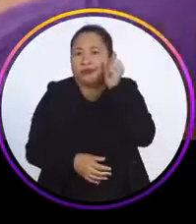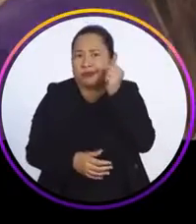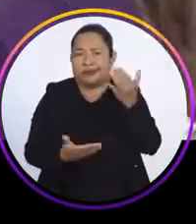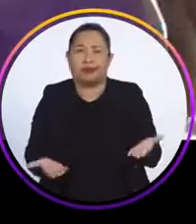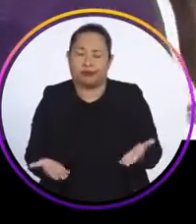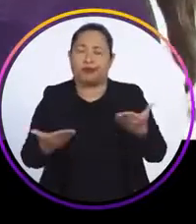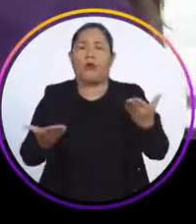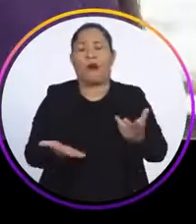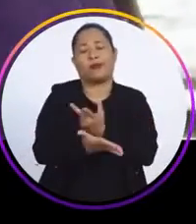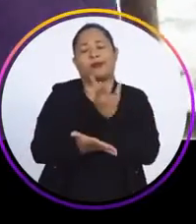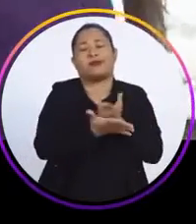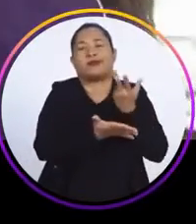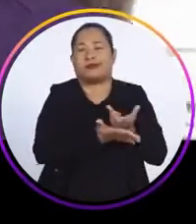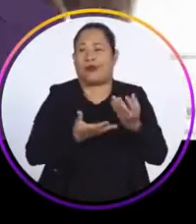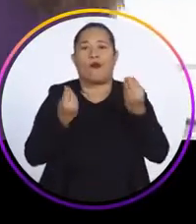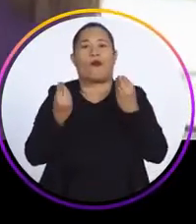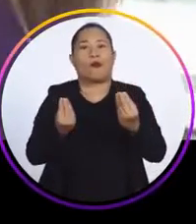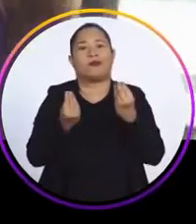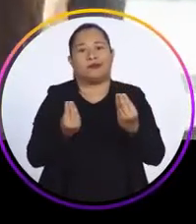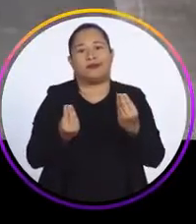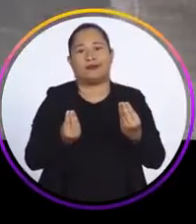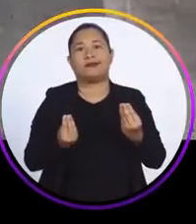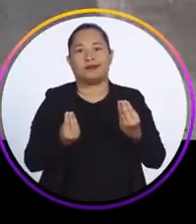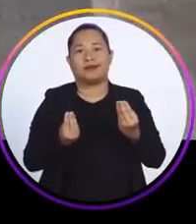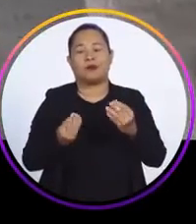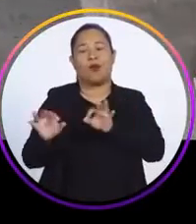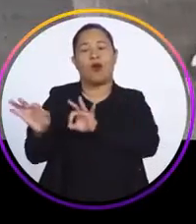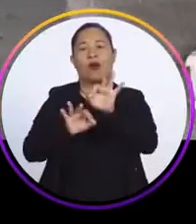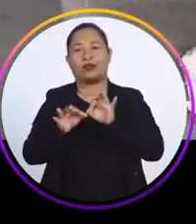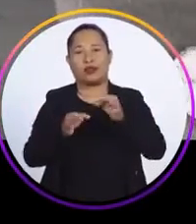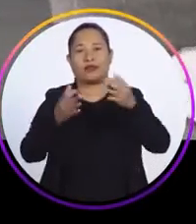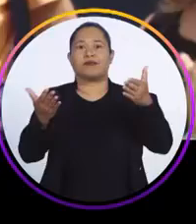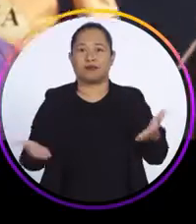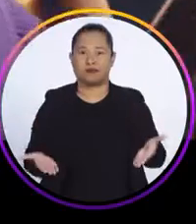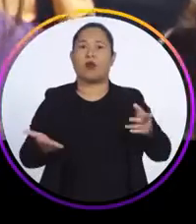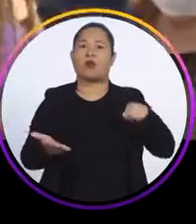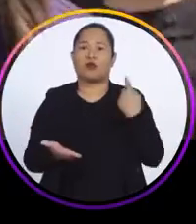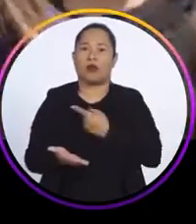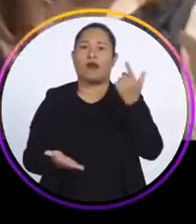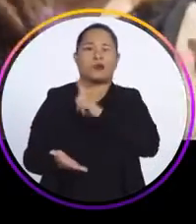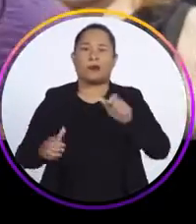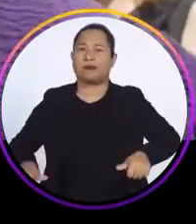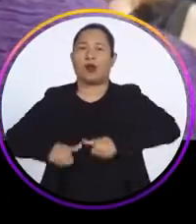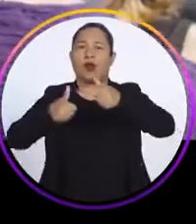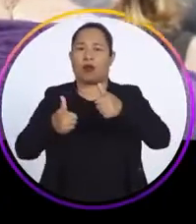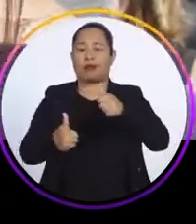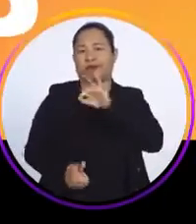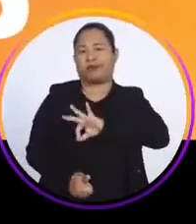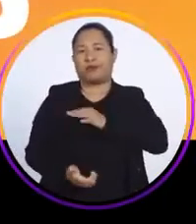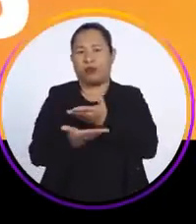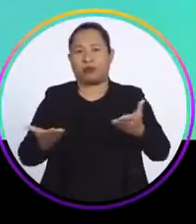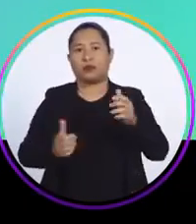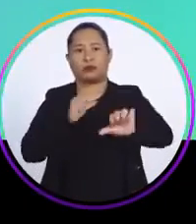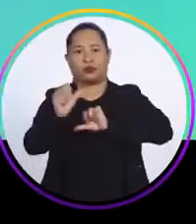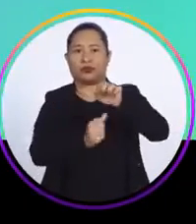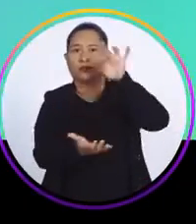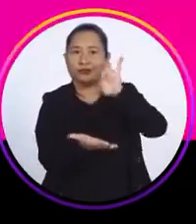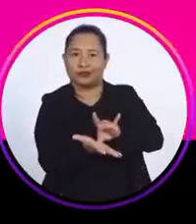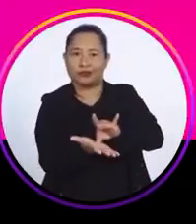mesmo. Isso aí o que está acontecendo é inadmissível. Eu vou organizar essa casa e a gente vai conseguir melhorar o salário de vocês.